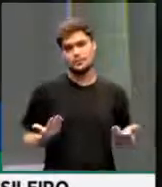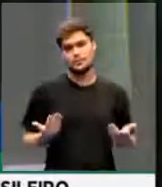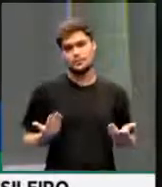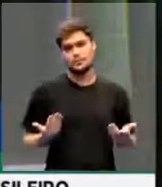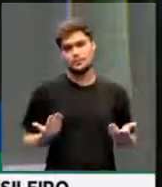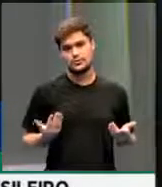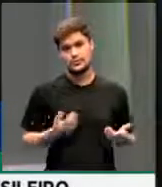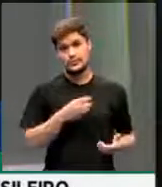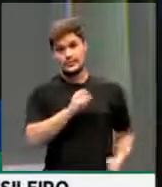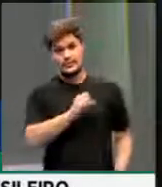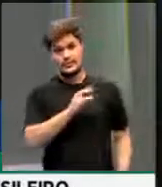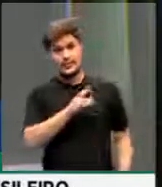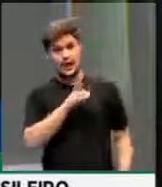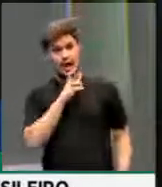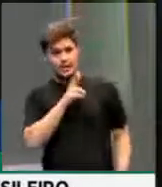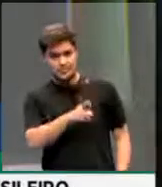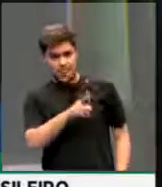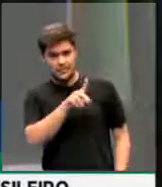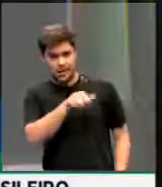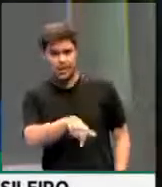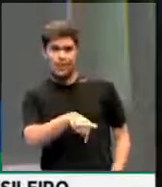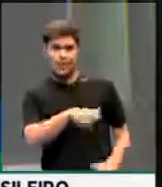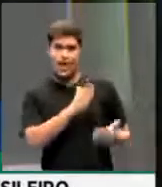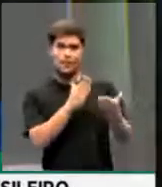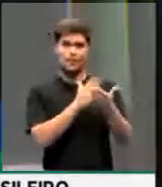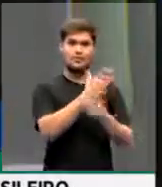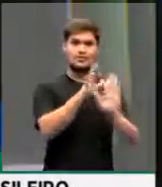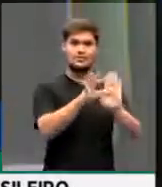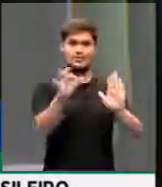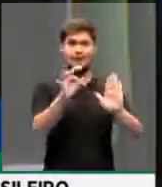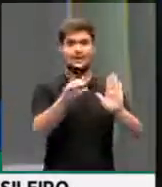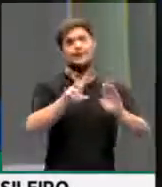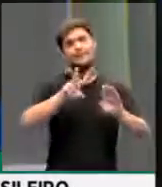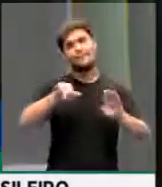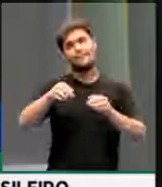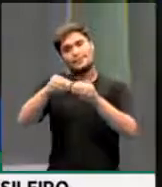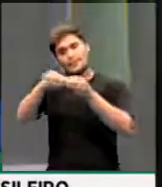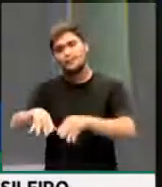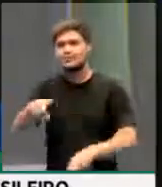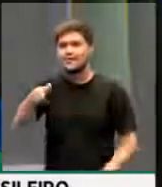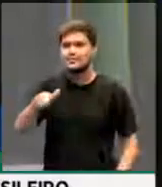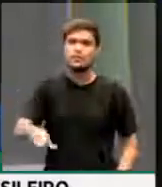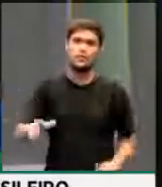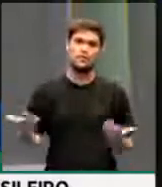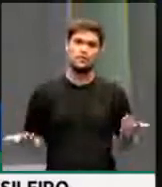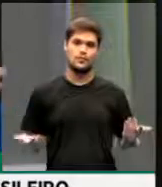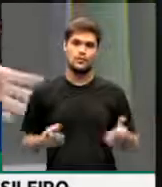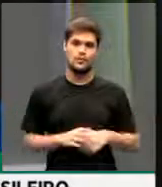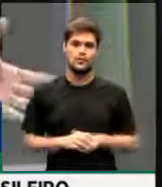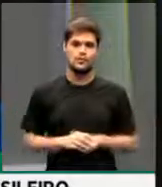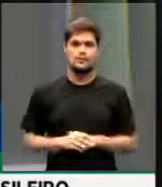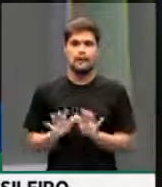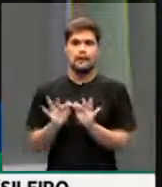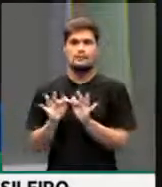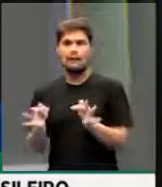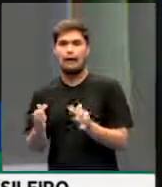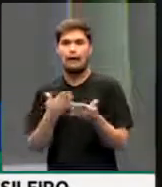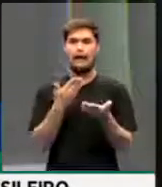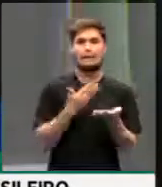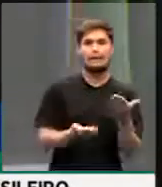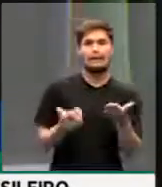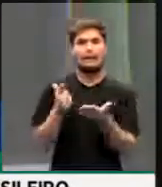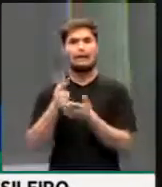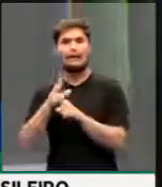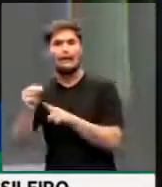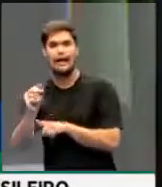Se o resultado for a aprovação desse destaque, mais um retrocesso. E isso não significa simplesmente ganhar ou perder uma votação.